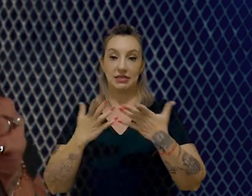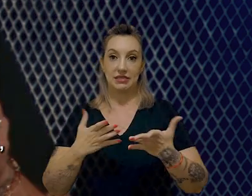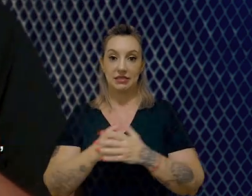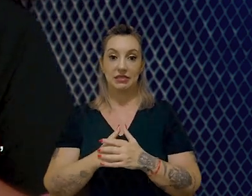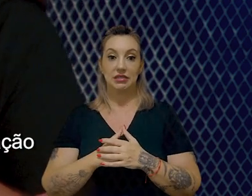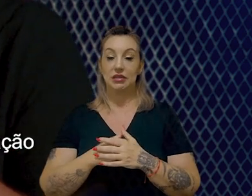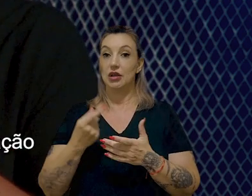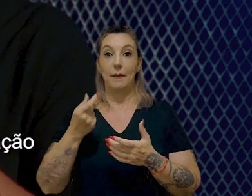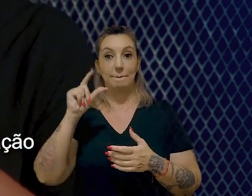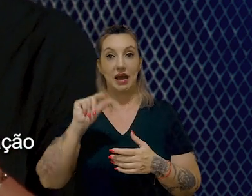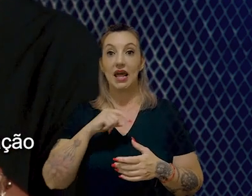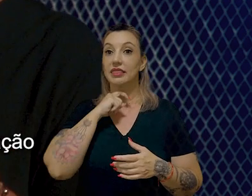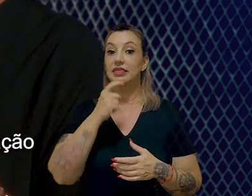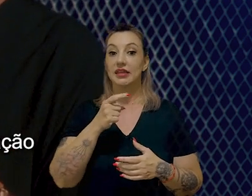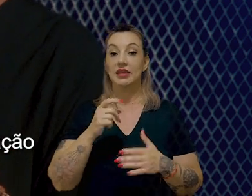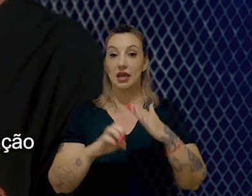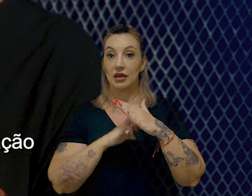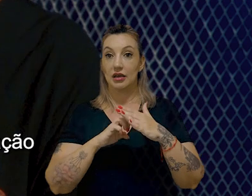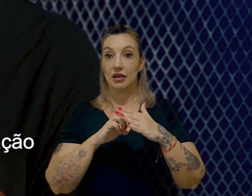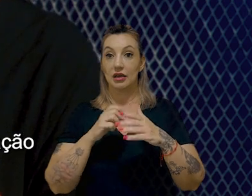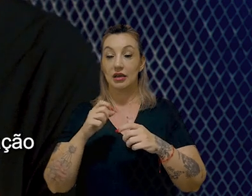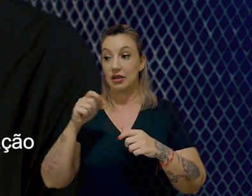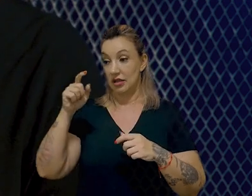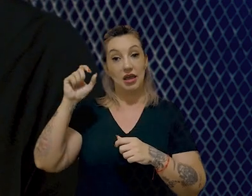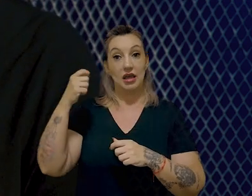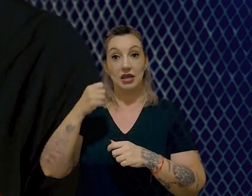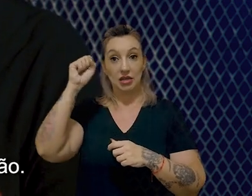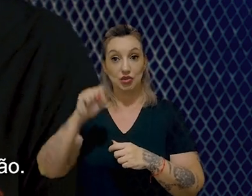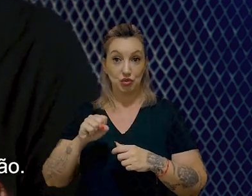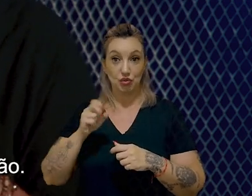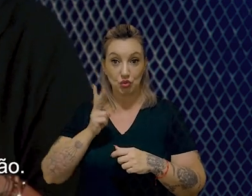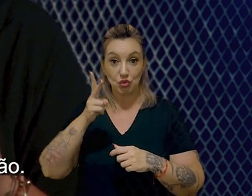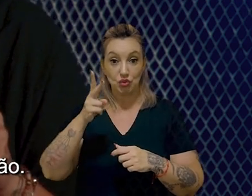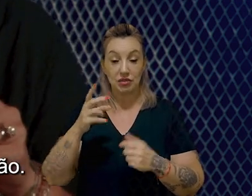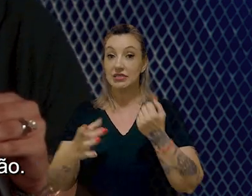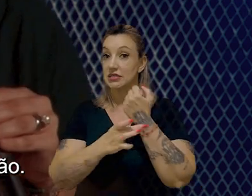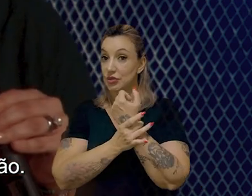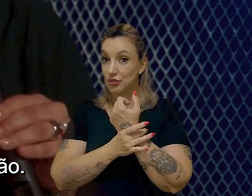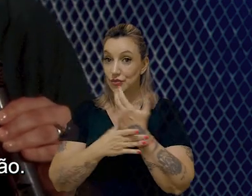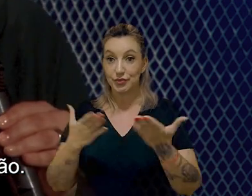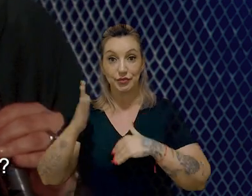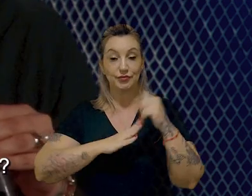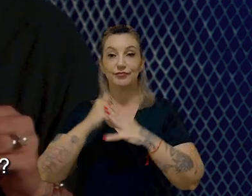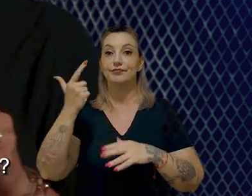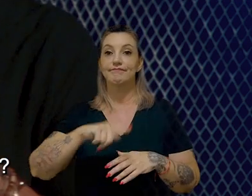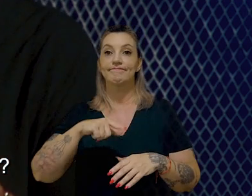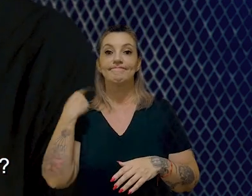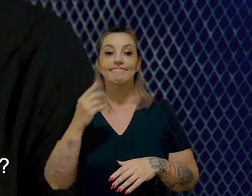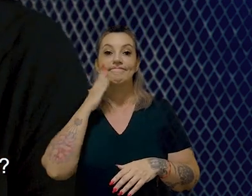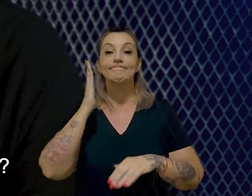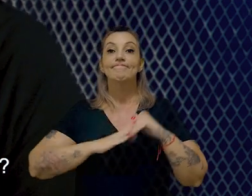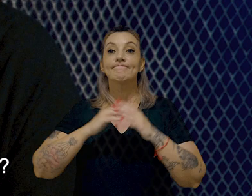Porque não está saindo barato para nenhuma empresa que tinha operação no Rio Grande do Sul ficar em pé. Tanto no seguro, quanto na reconstrução. E como a gente